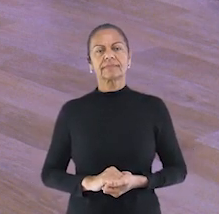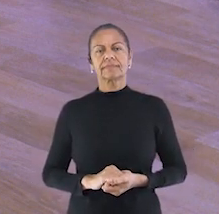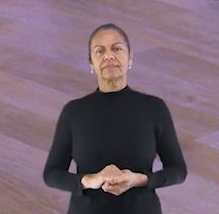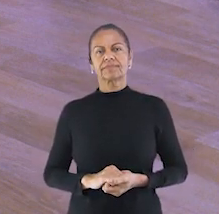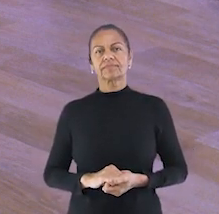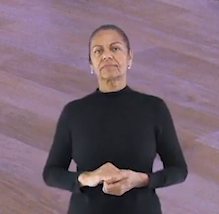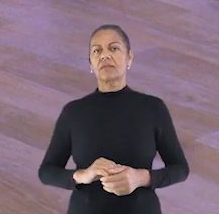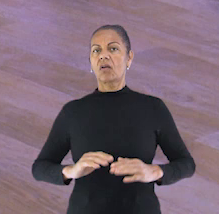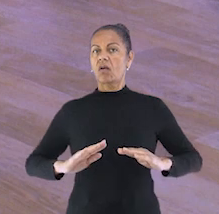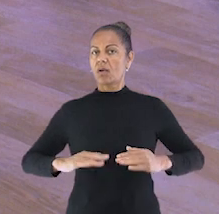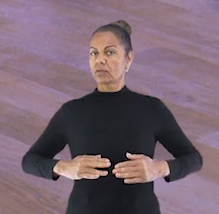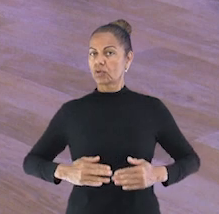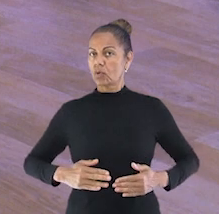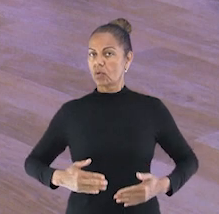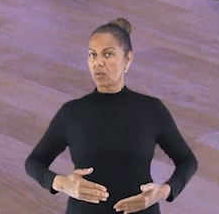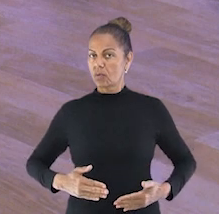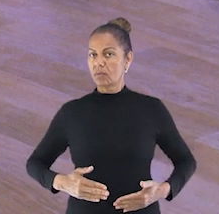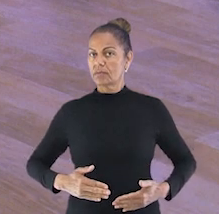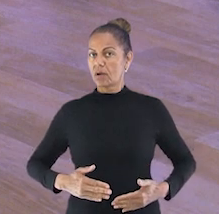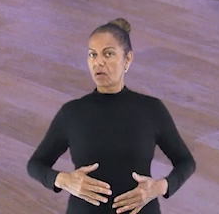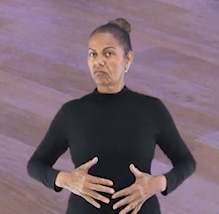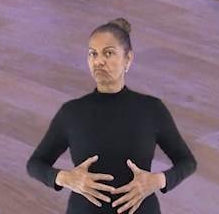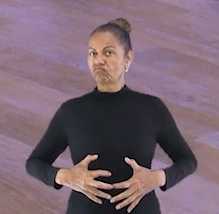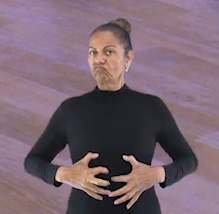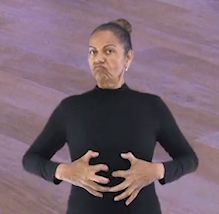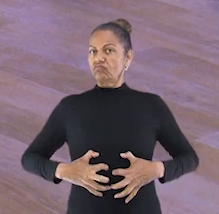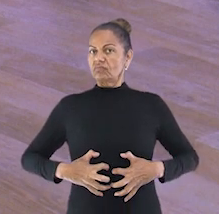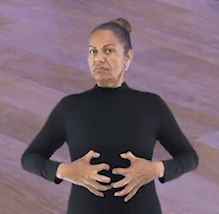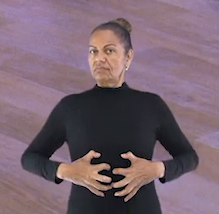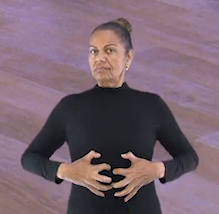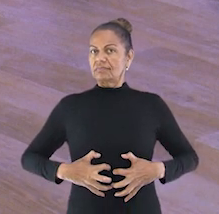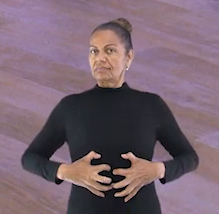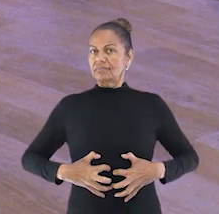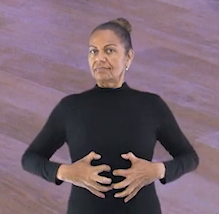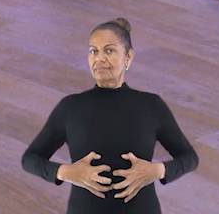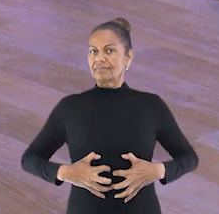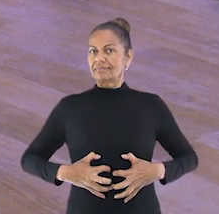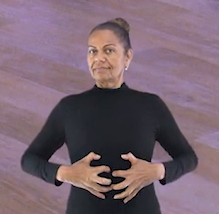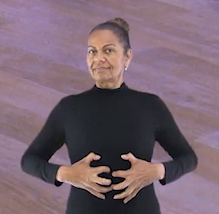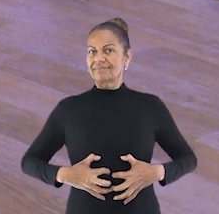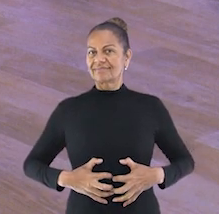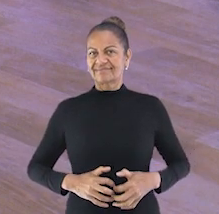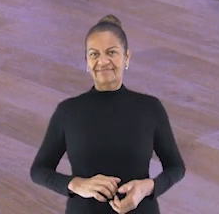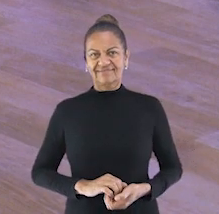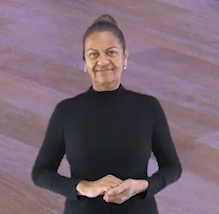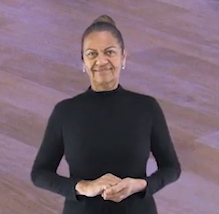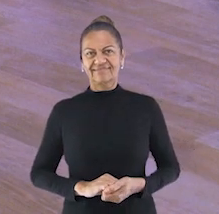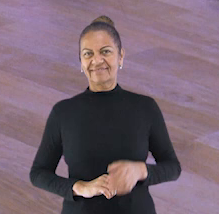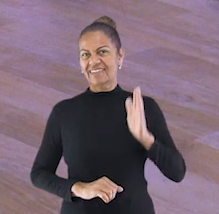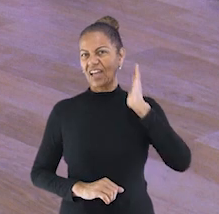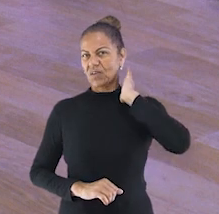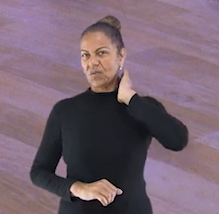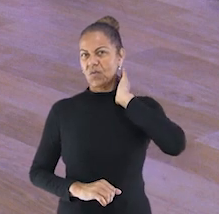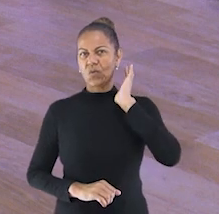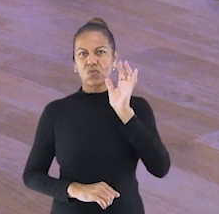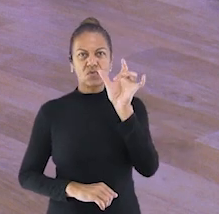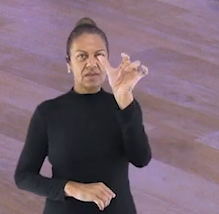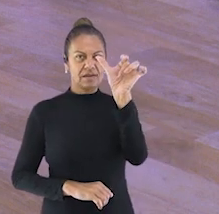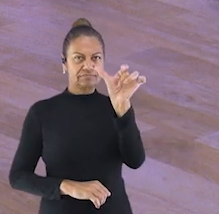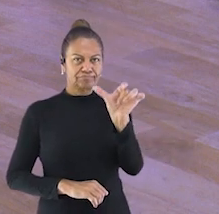Contrai o abdômen. Ombro e cotovelo alinhado. Isso. Coluna reta.